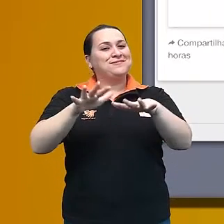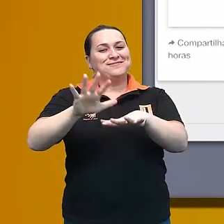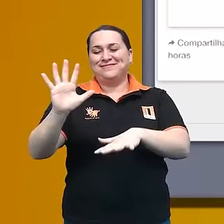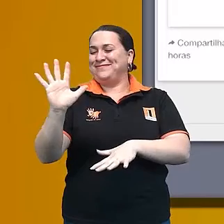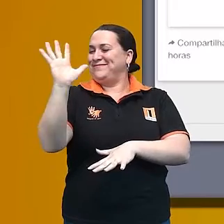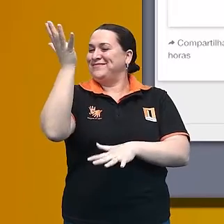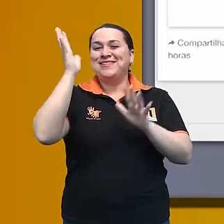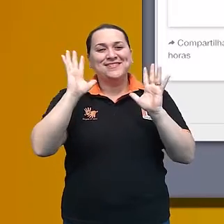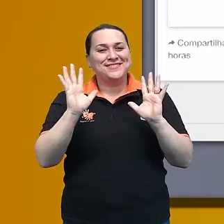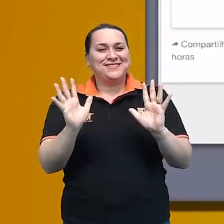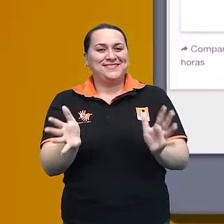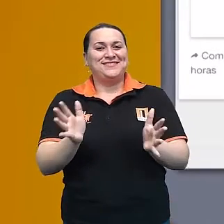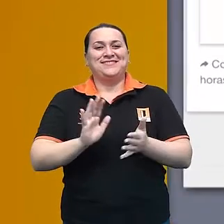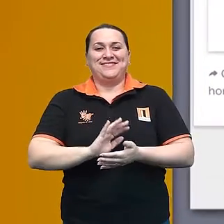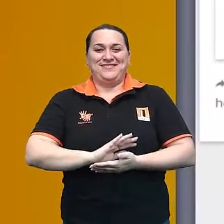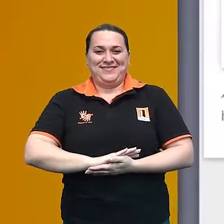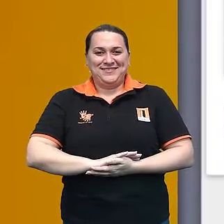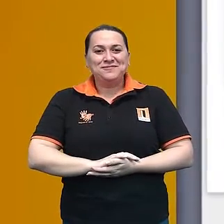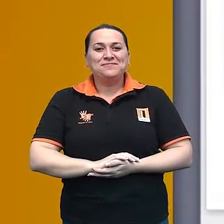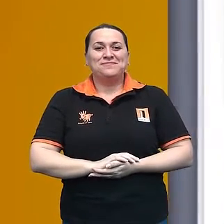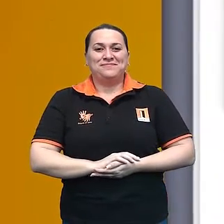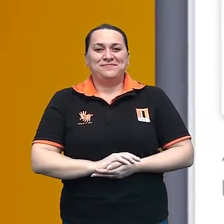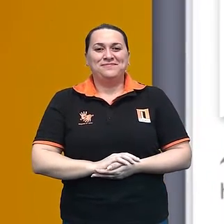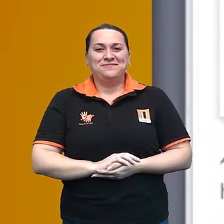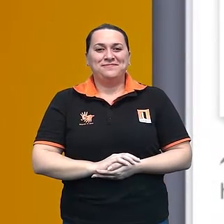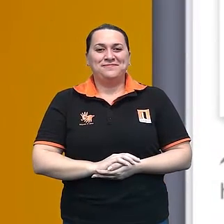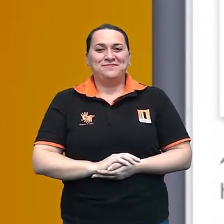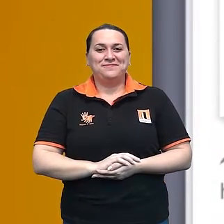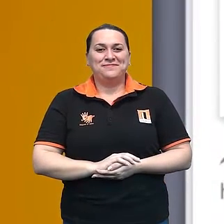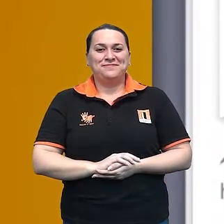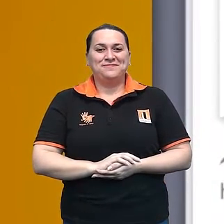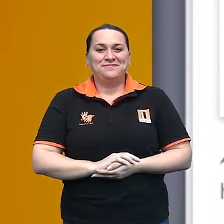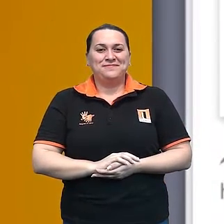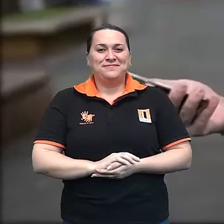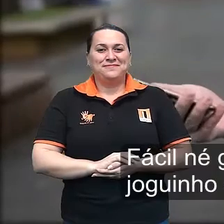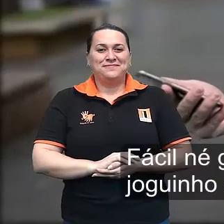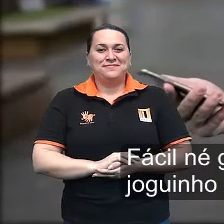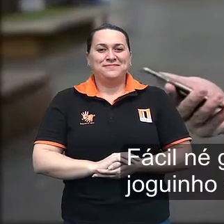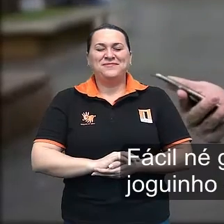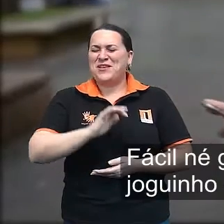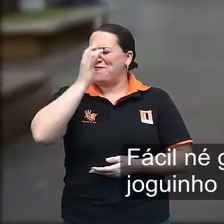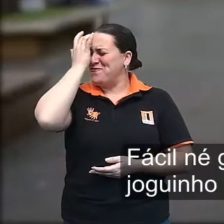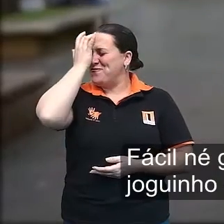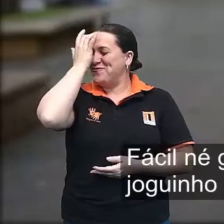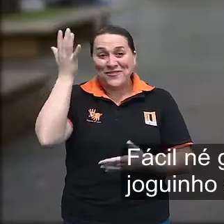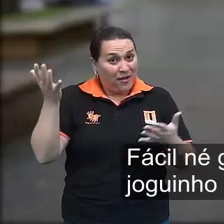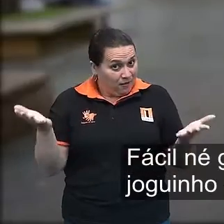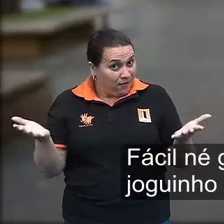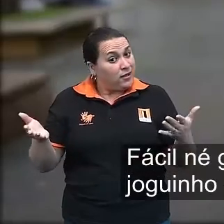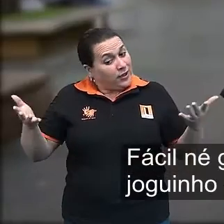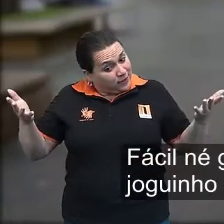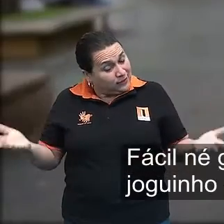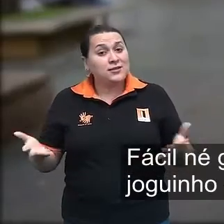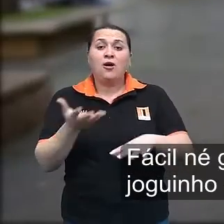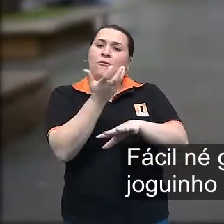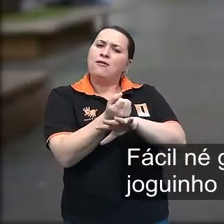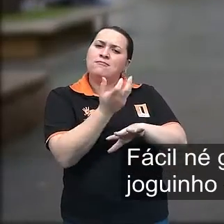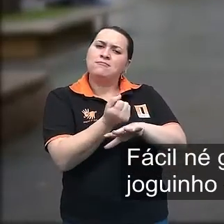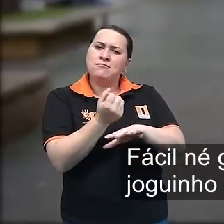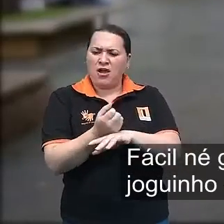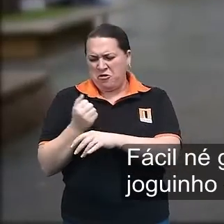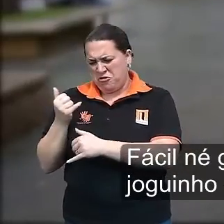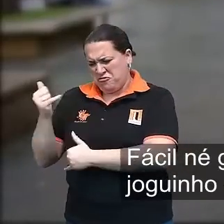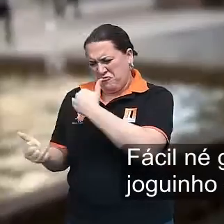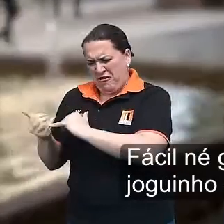fácil né gente então parte aplicativo de